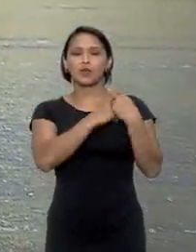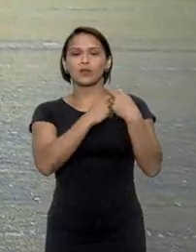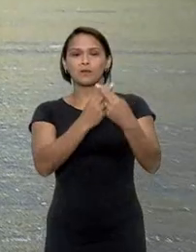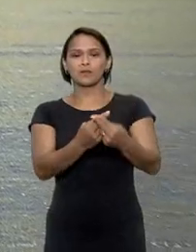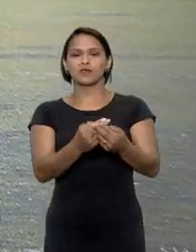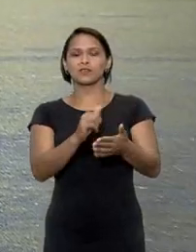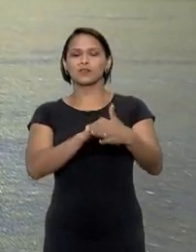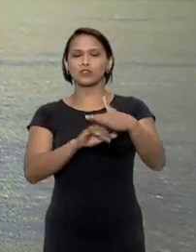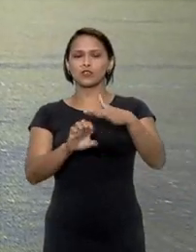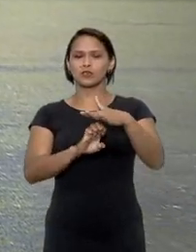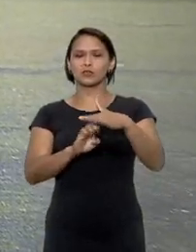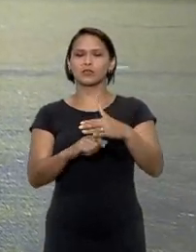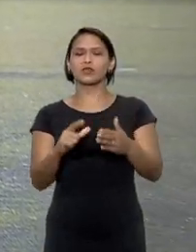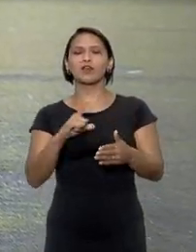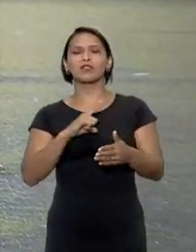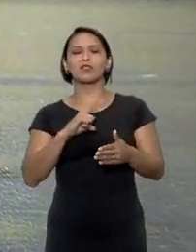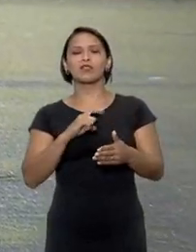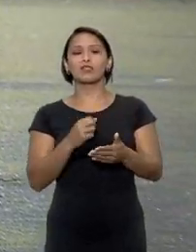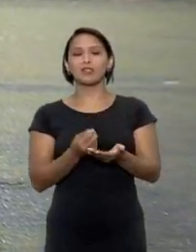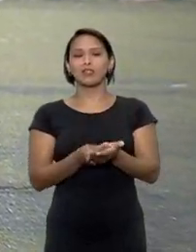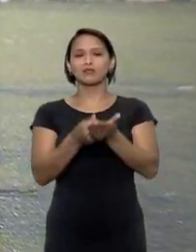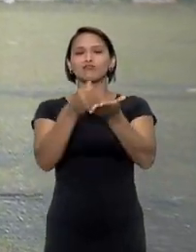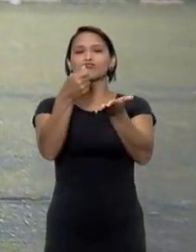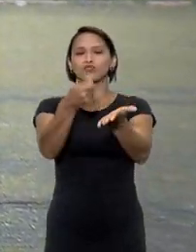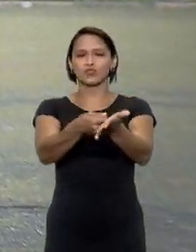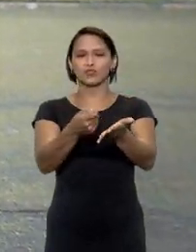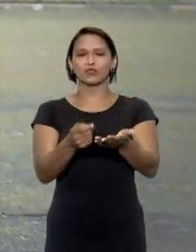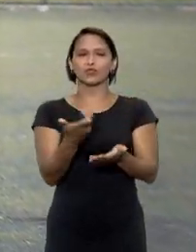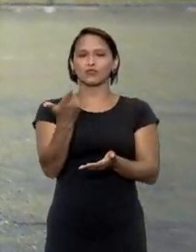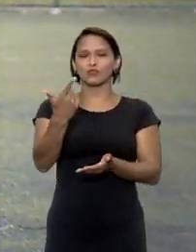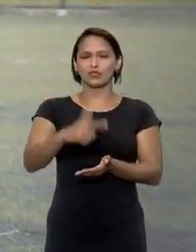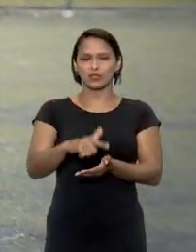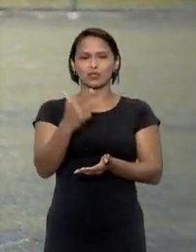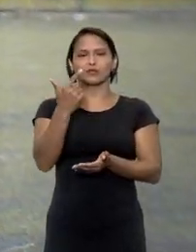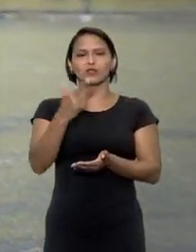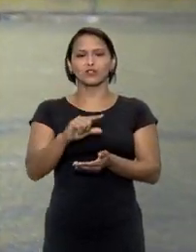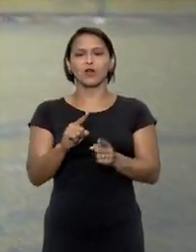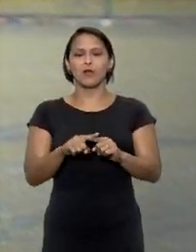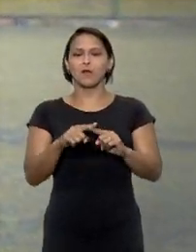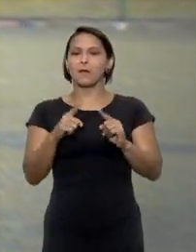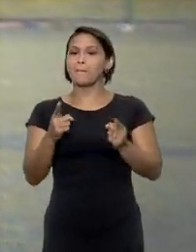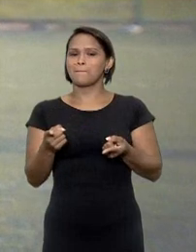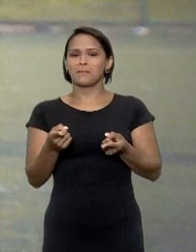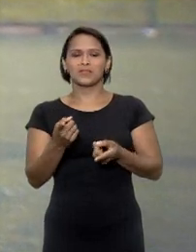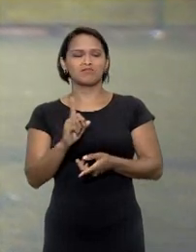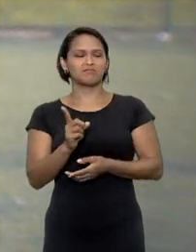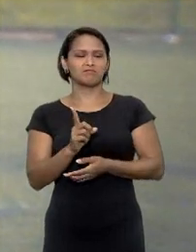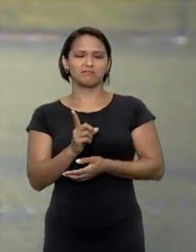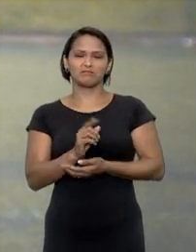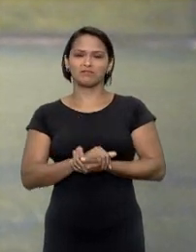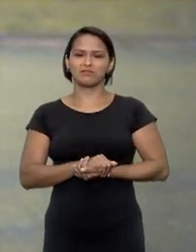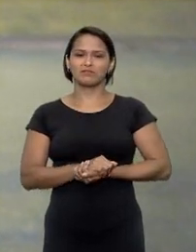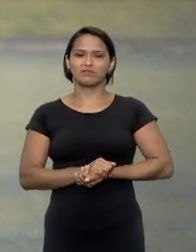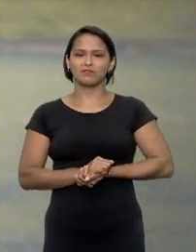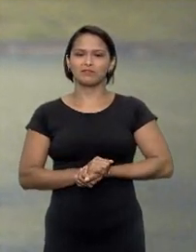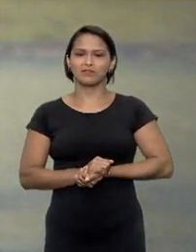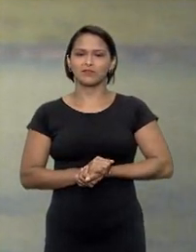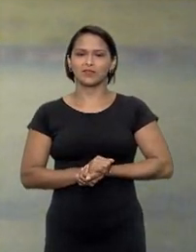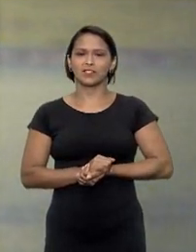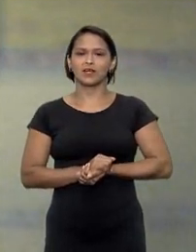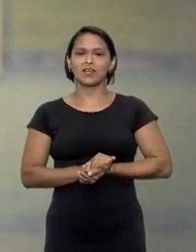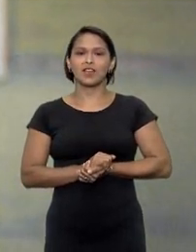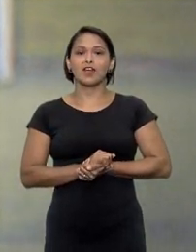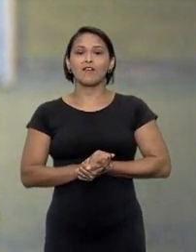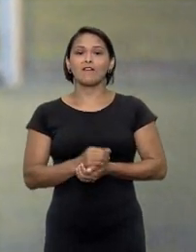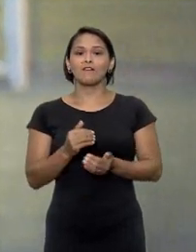representantes do empresário tentaram notificá-lo formalmente para que cumprisse com a obrigação mas não conseguiram